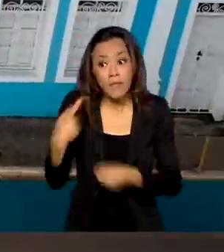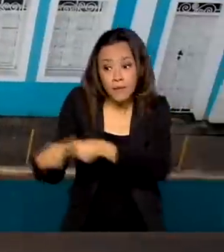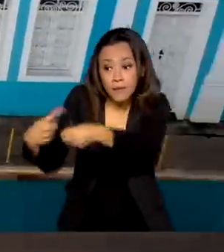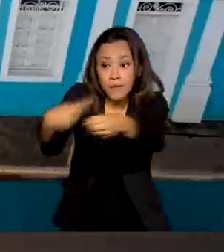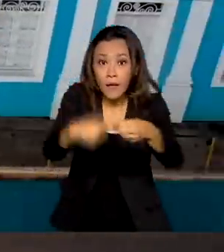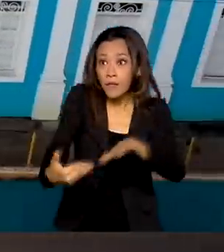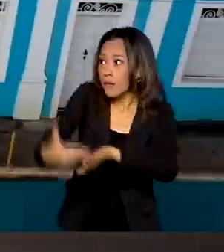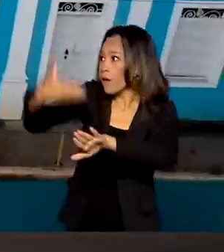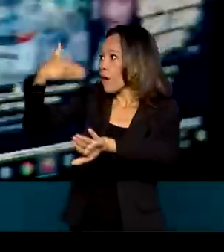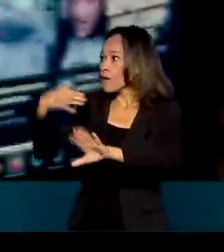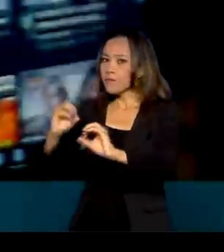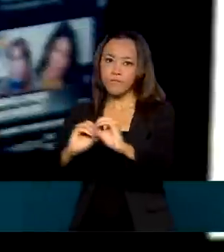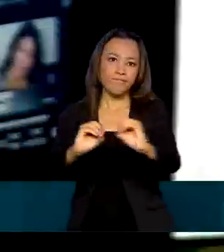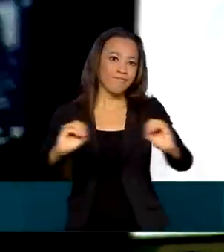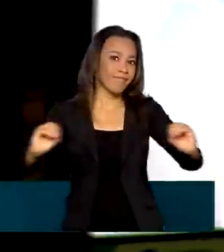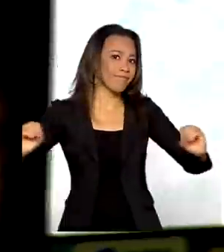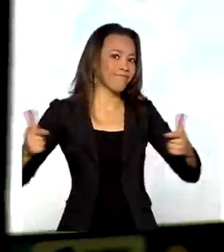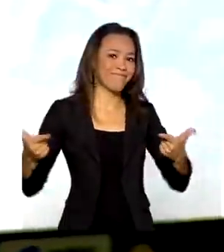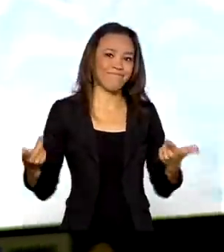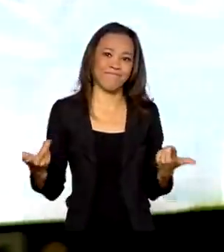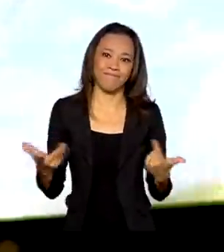outra forma, não teriam esse atendimento.